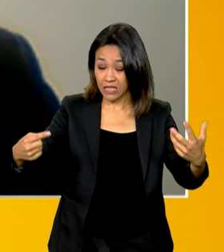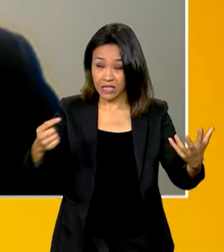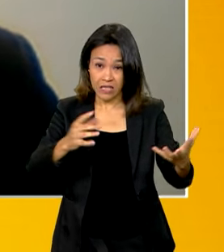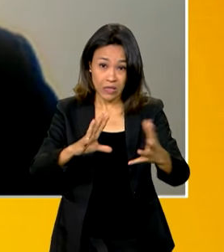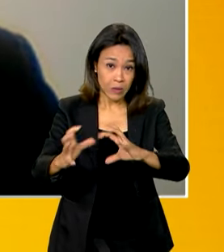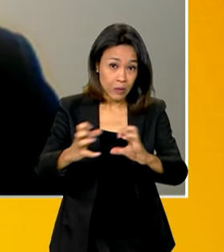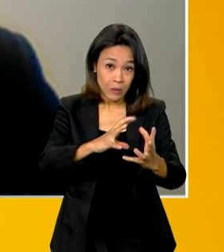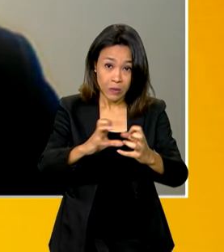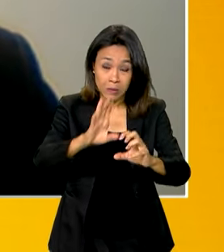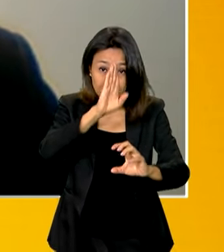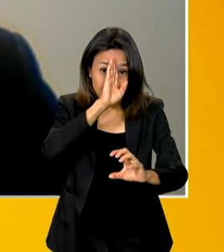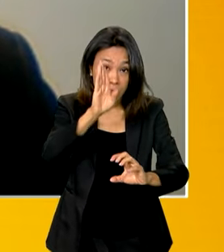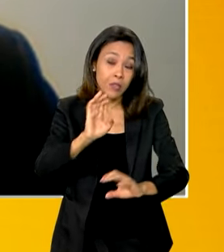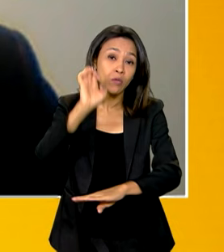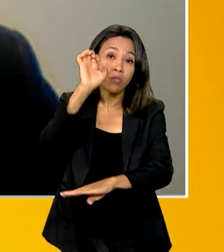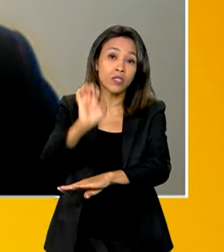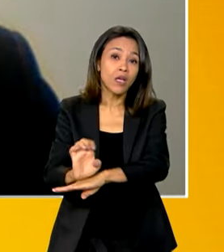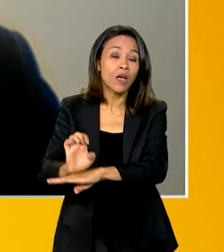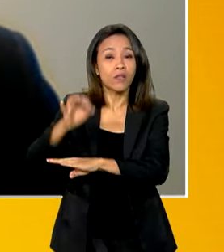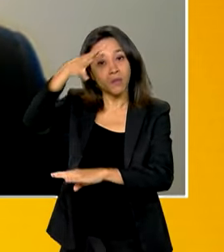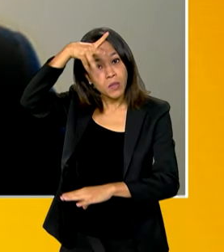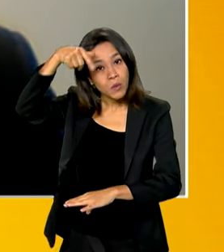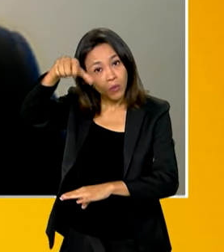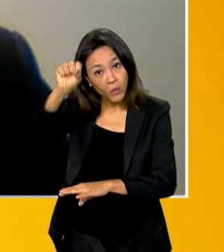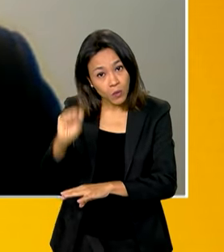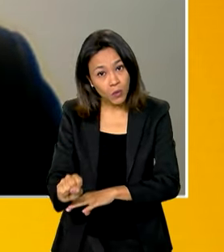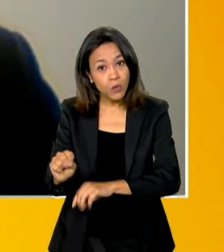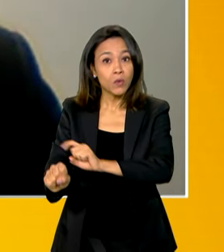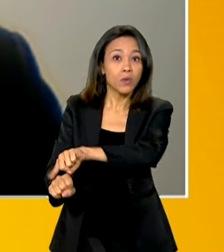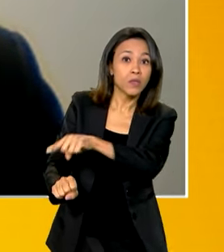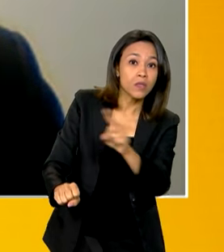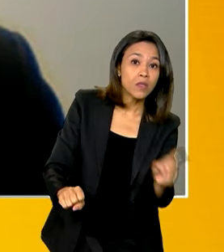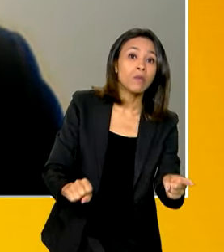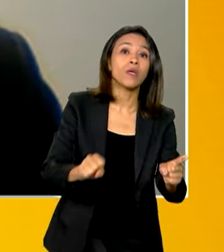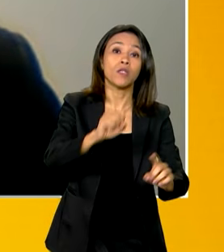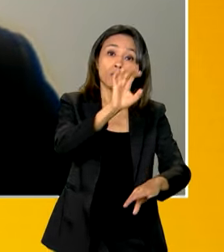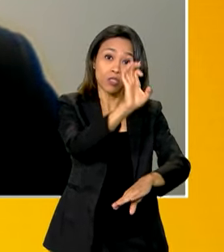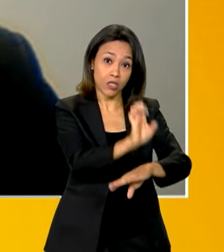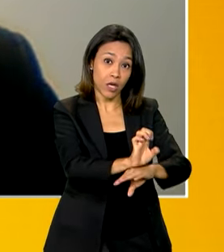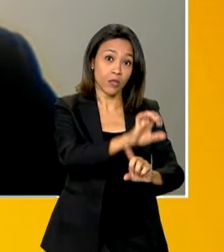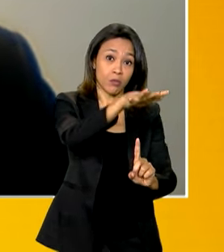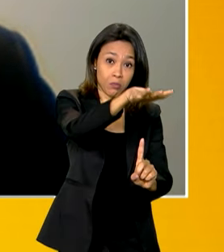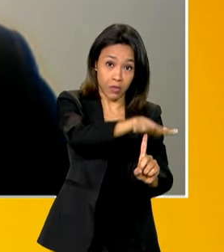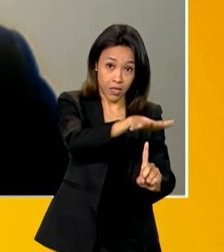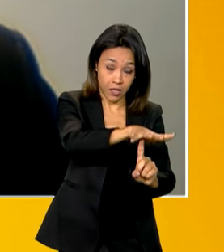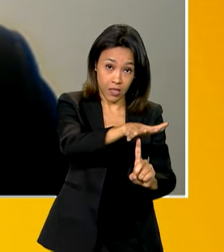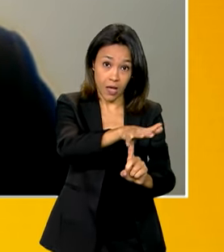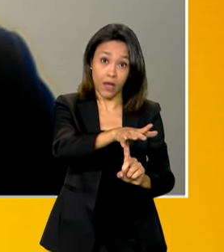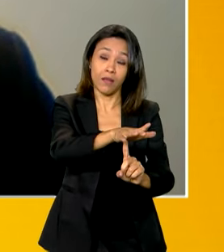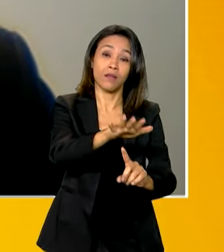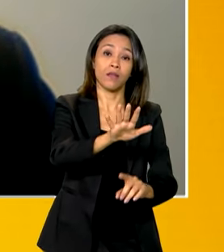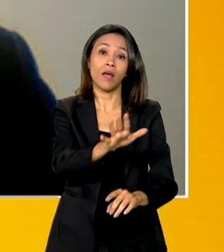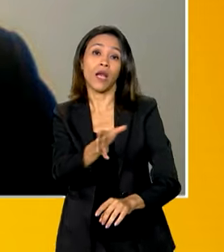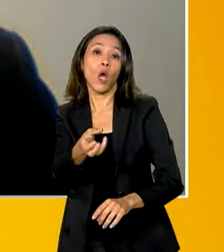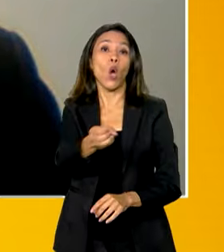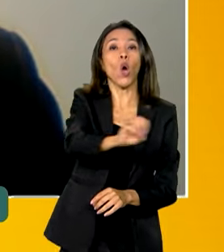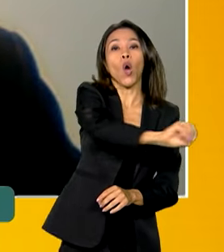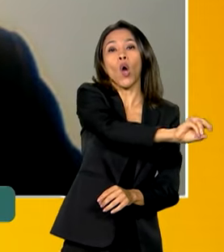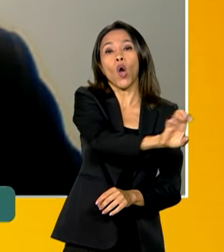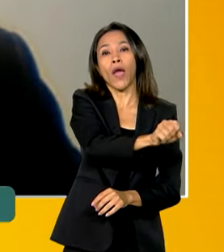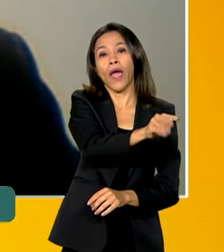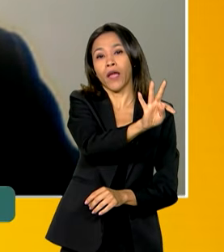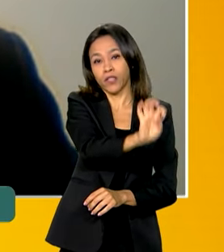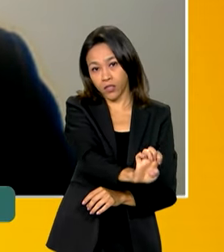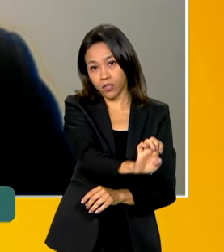no estado do Mato Grosso do Sul, também no oeste do Paraná, onde a gente teve esse conflito recente nesse final de semana, mas cabe